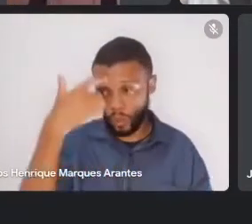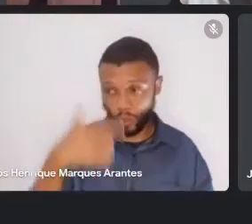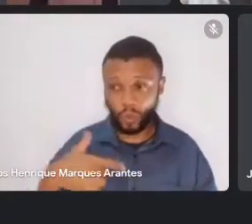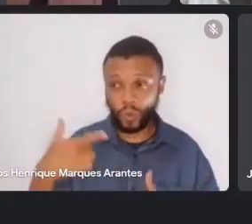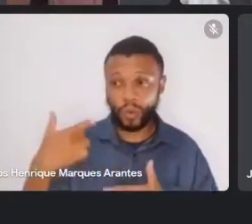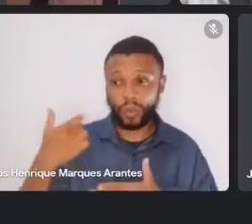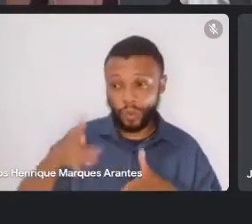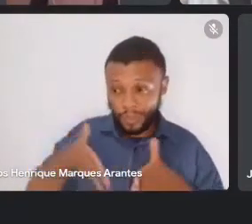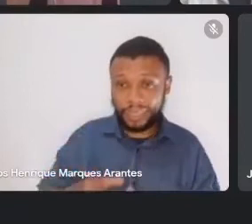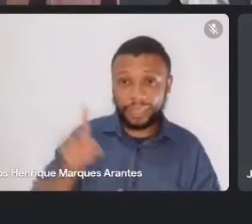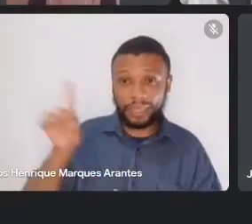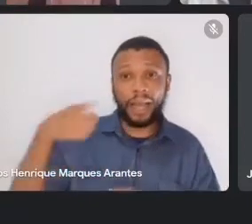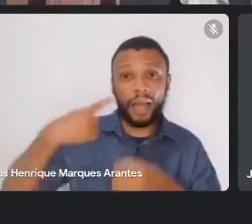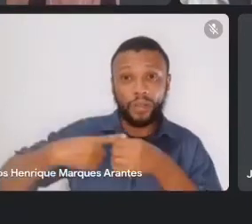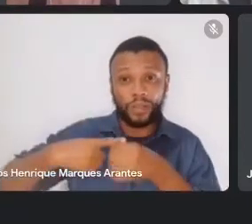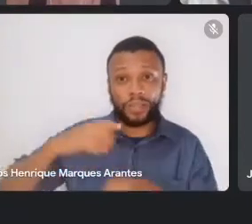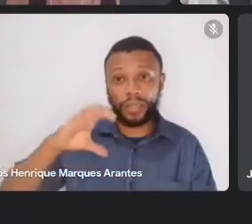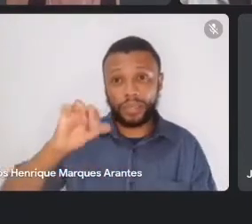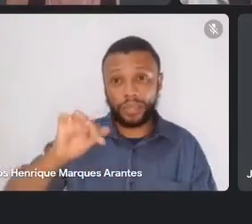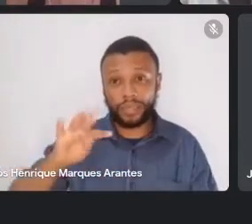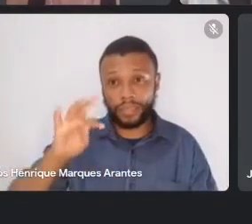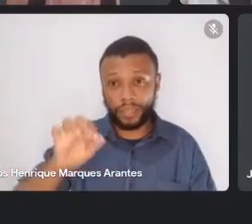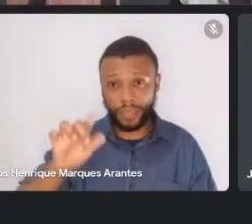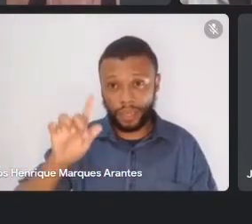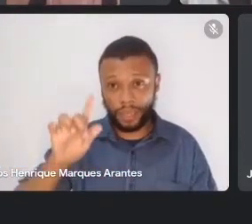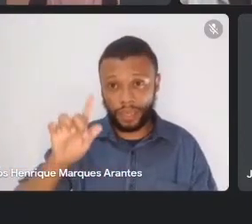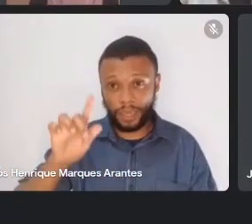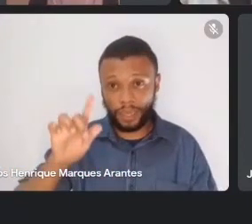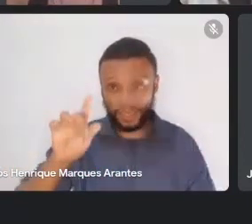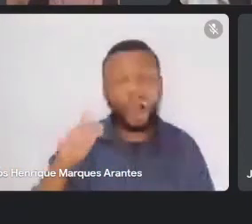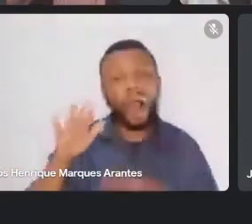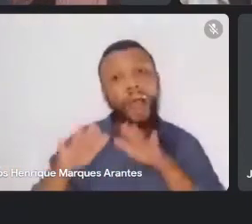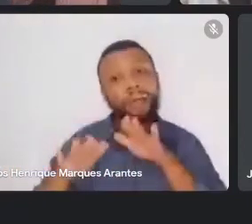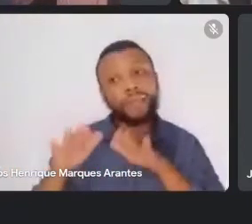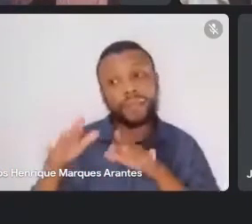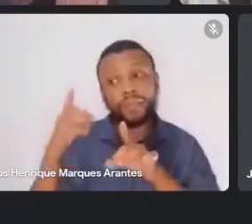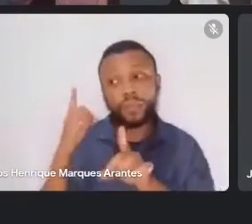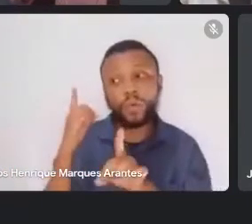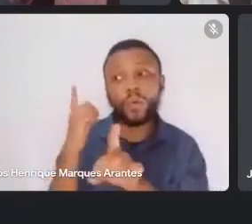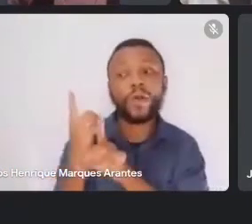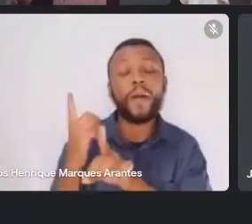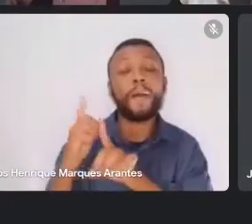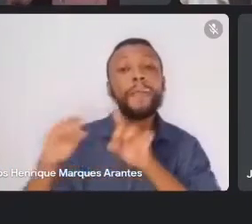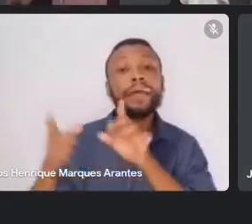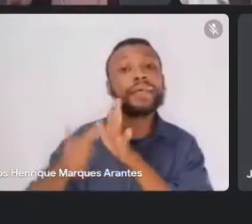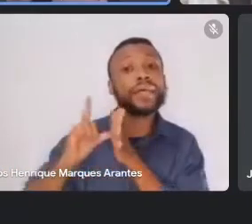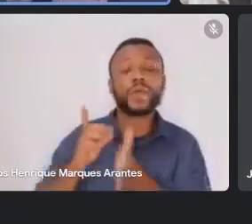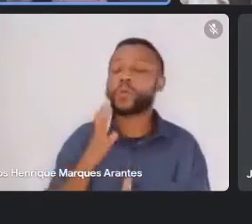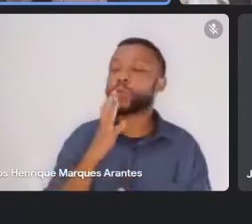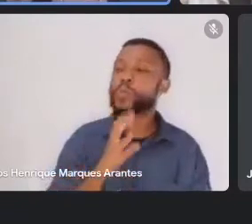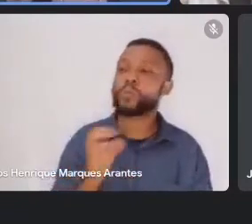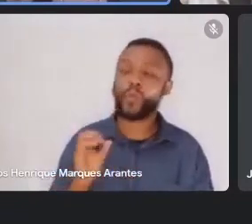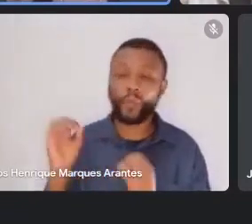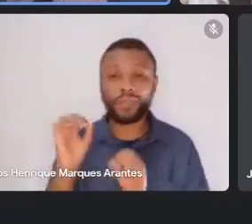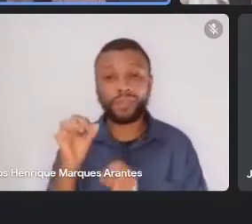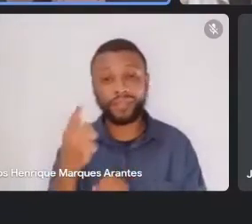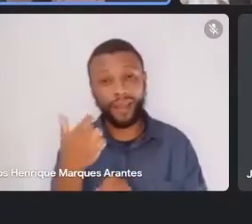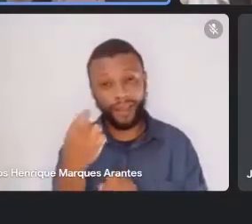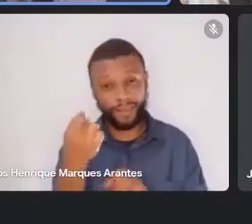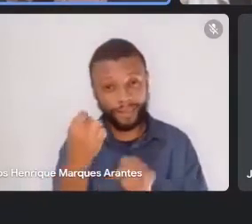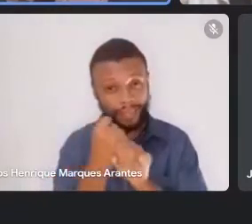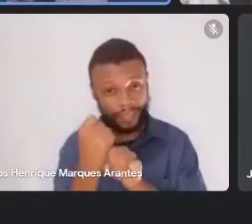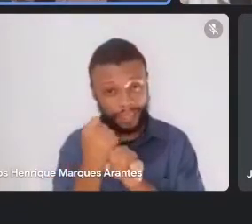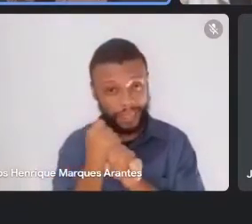saber quando que você passou por lá, porque de repente a gente se cruzou e não se conhecia. Há 20 anos atrás,